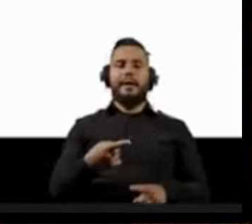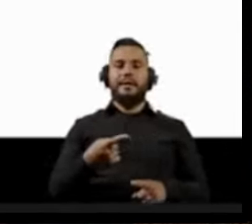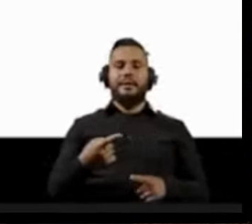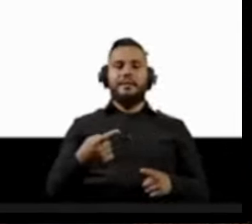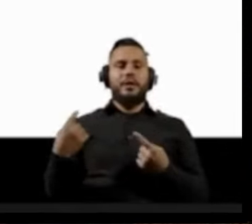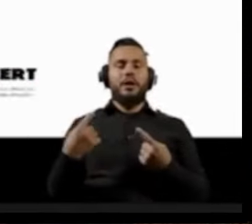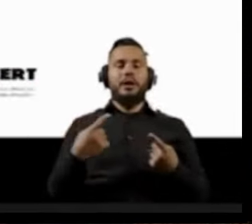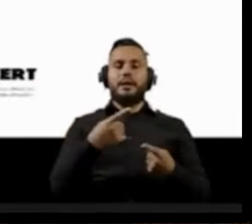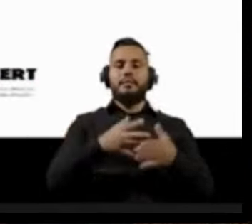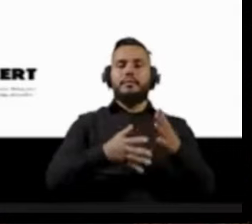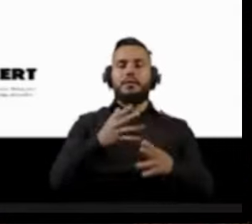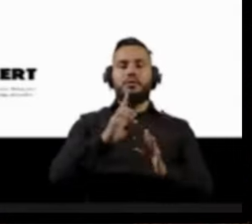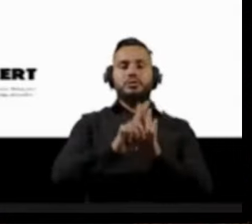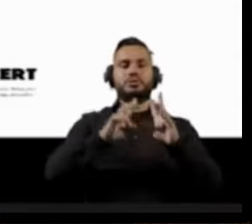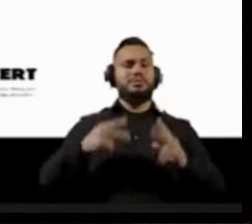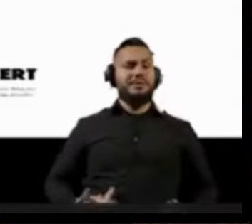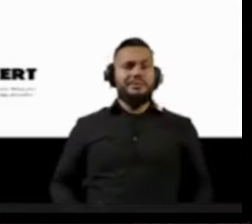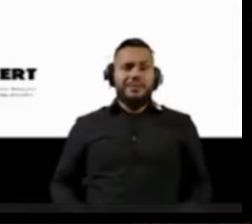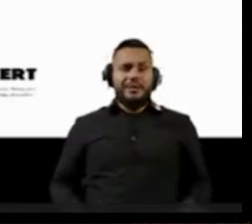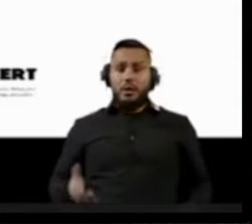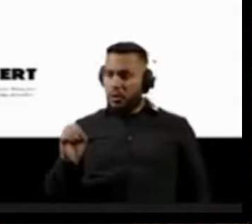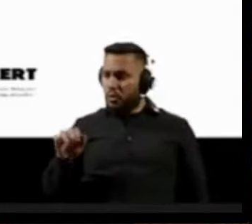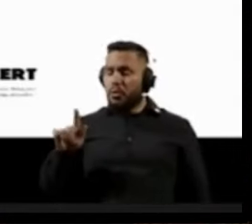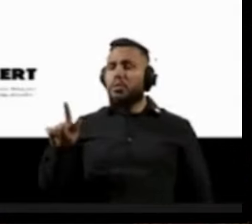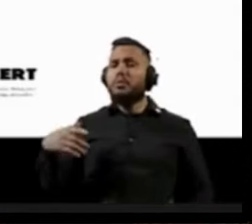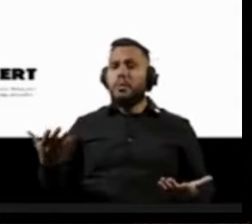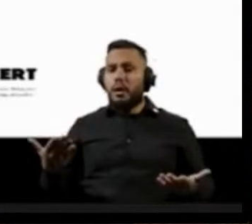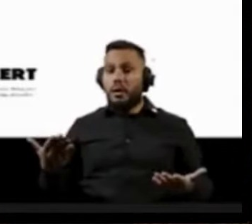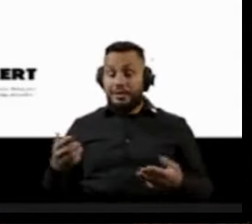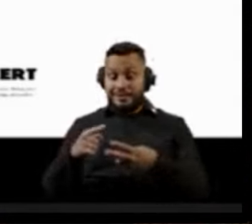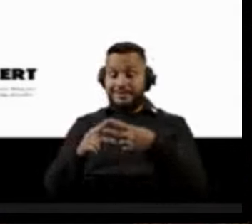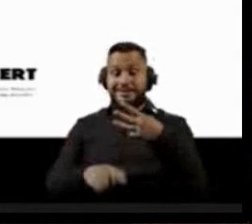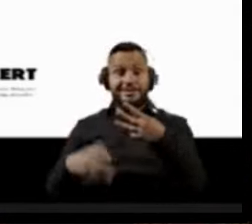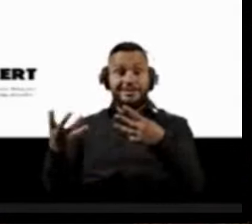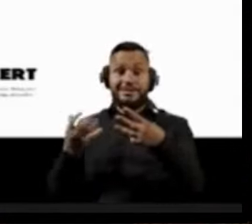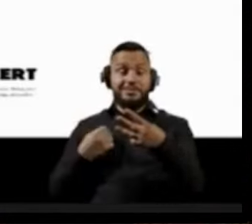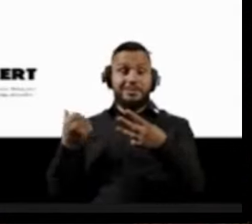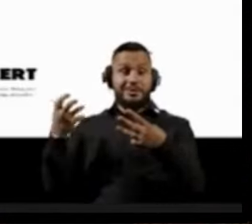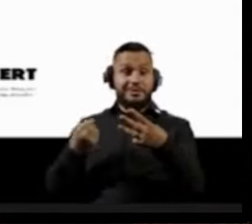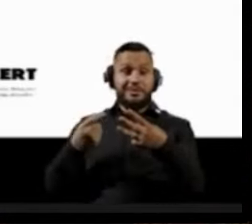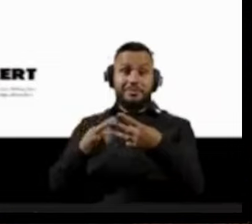E ali, deixa eu voltar aqui rapidinho, quais ONGs? Essas três ONGs que receberam dinheiro da Ford Foundation.